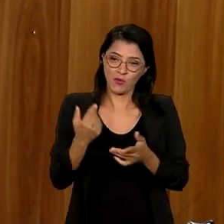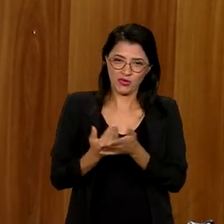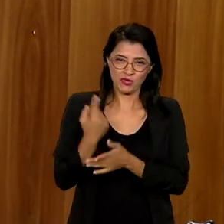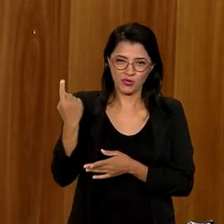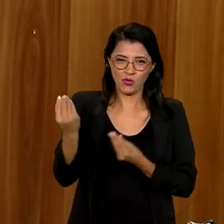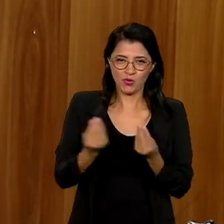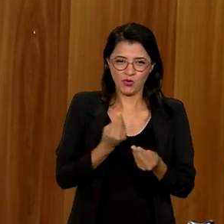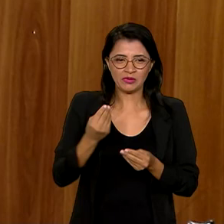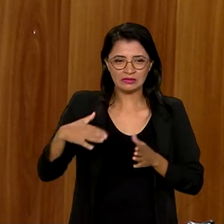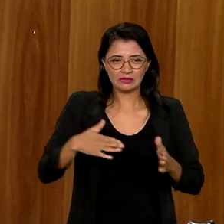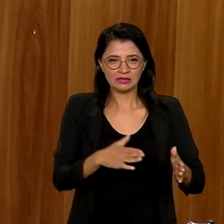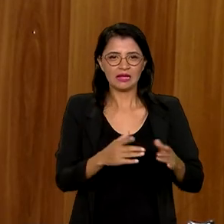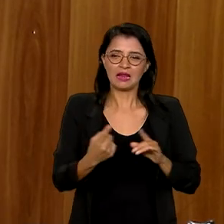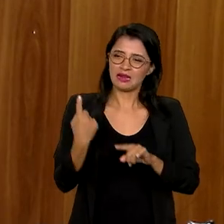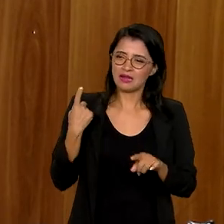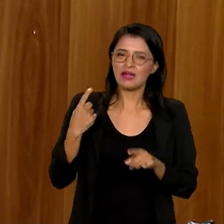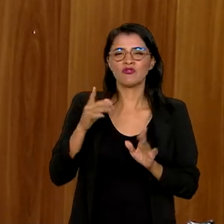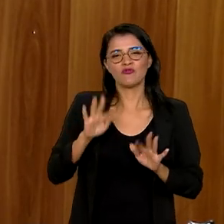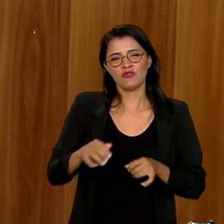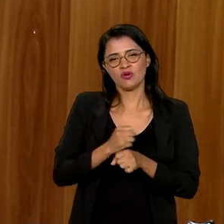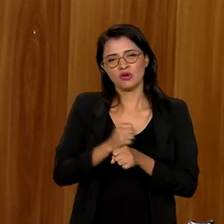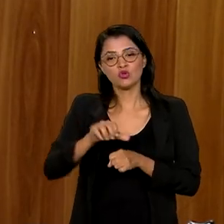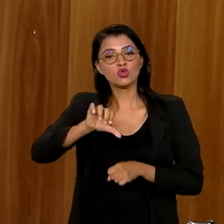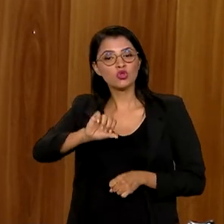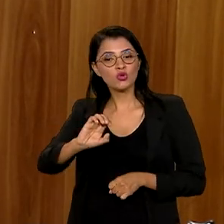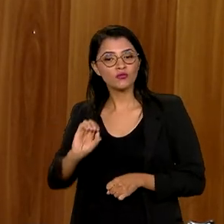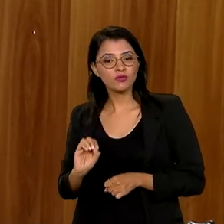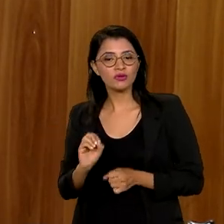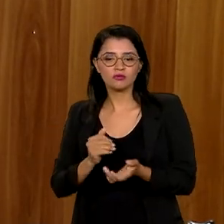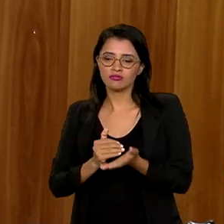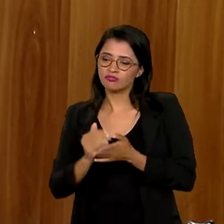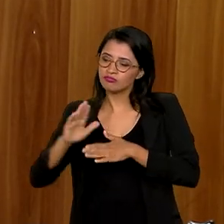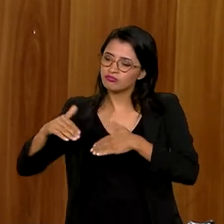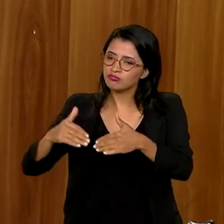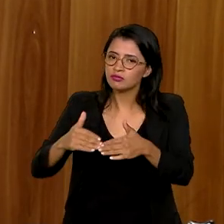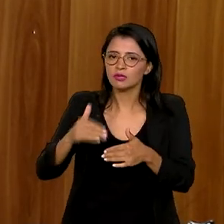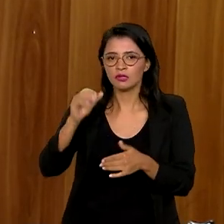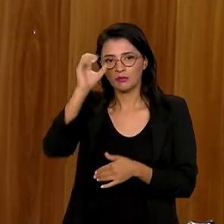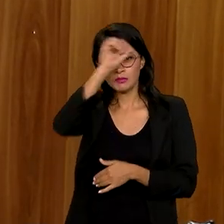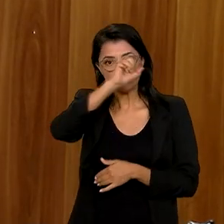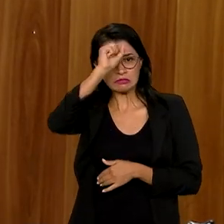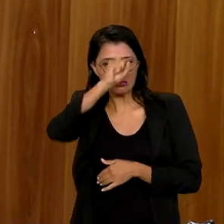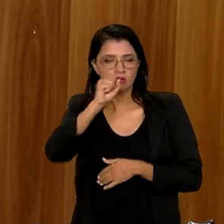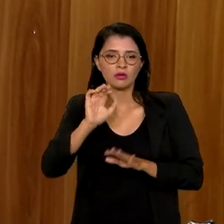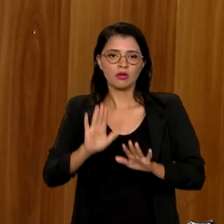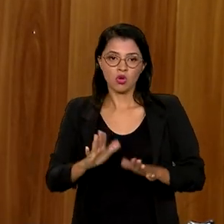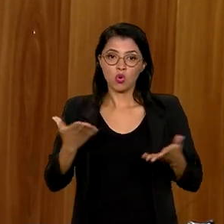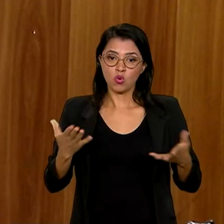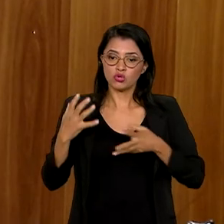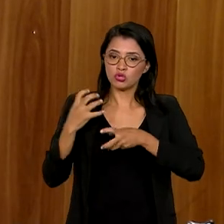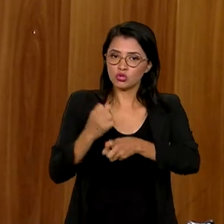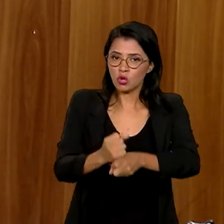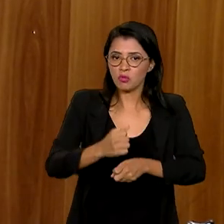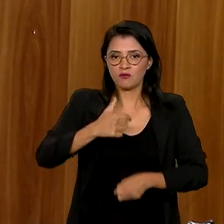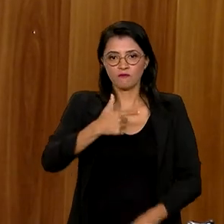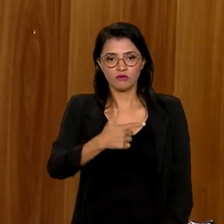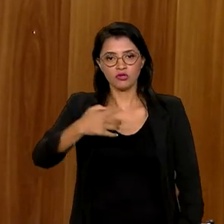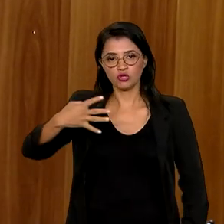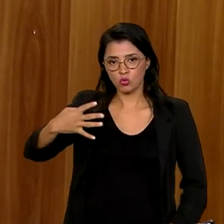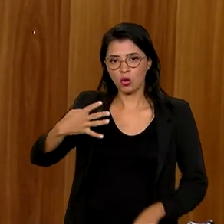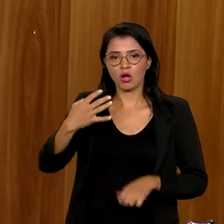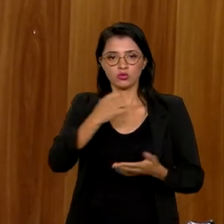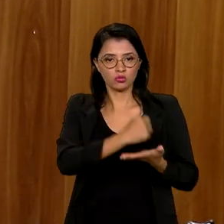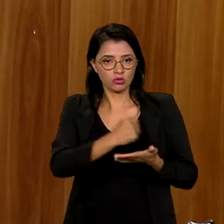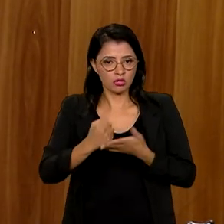final dos anos 90 e a gente vem trilhando uma curva de aprendizado ao longo desse tempo. Hoje, são 24 contratos sobre